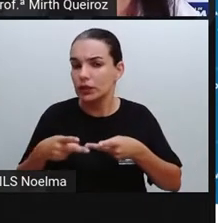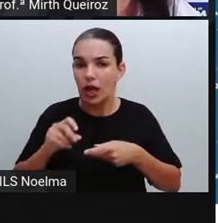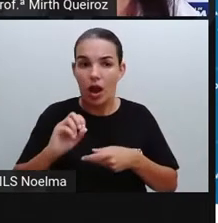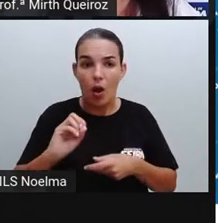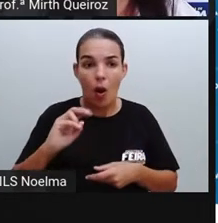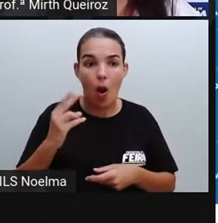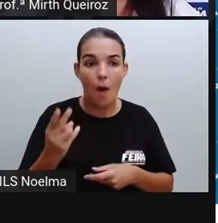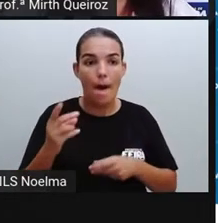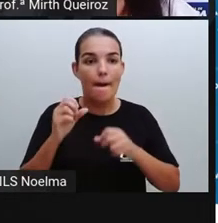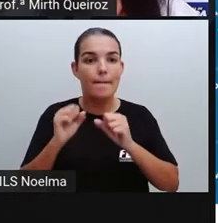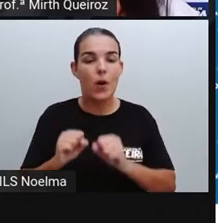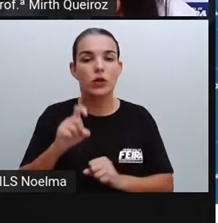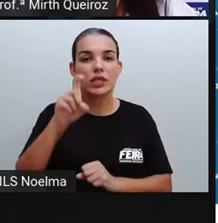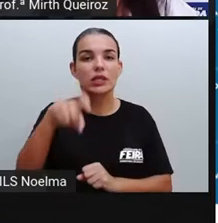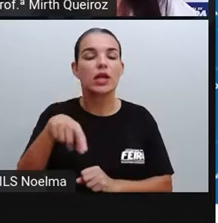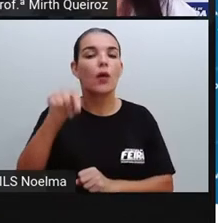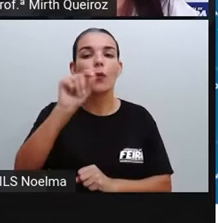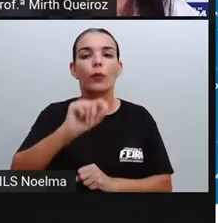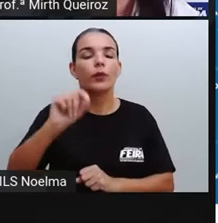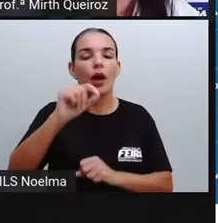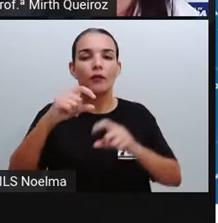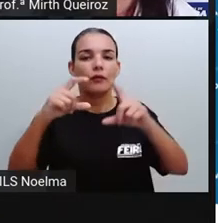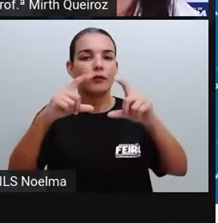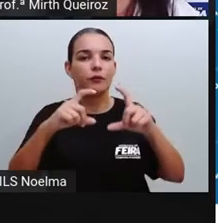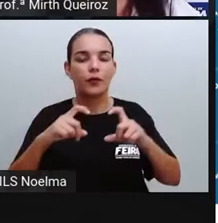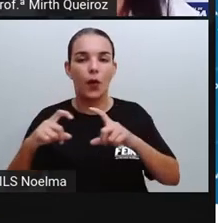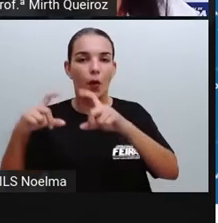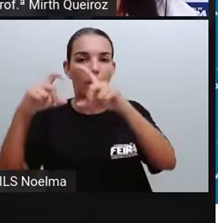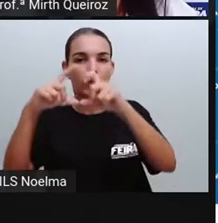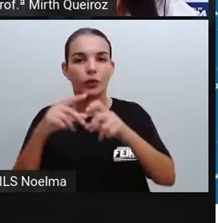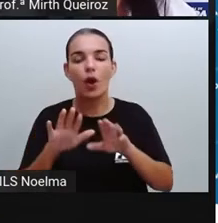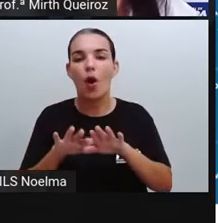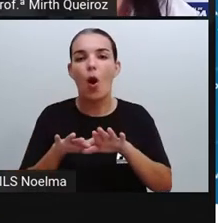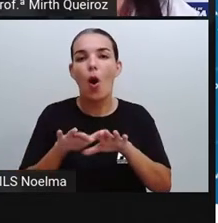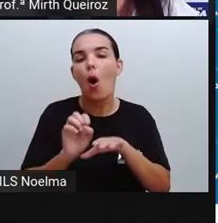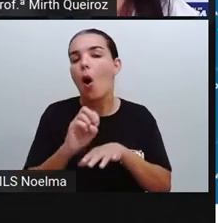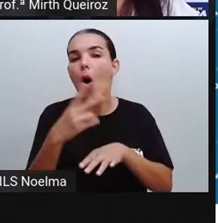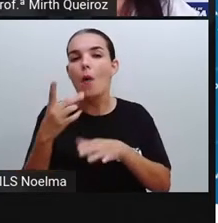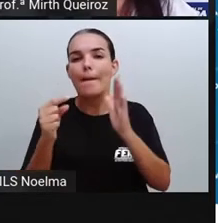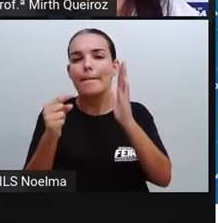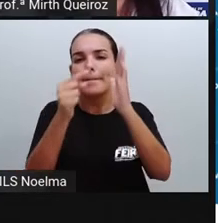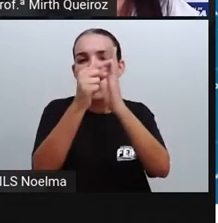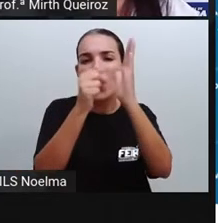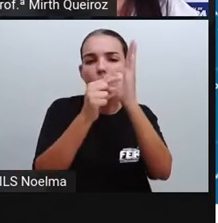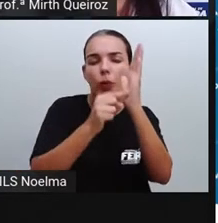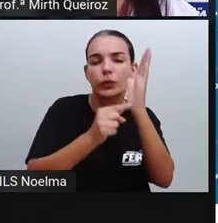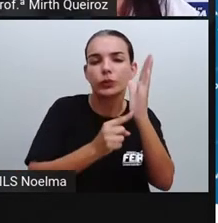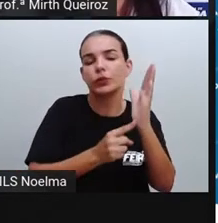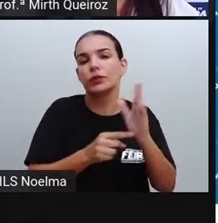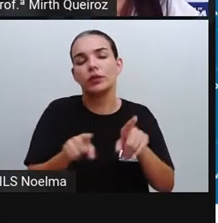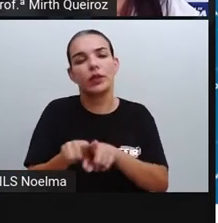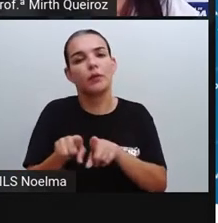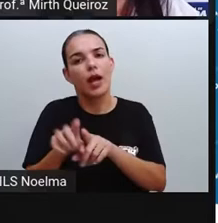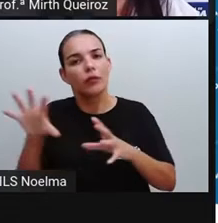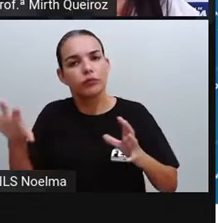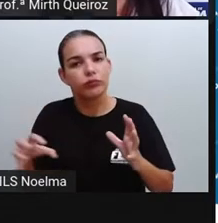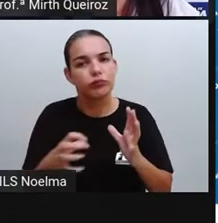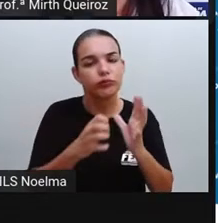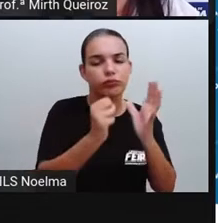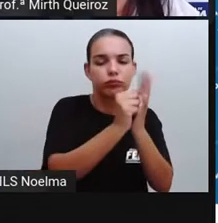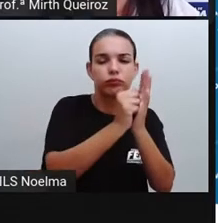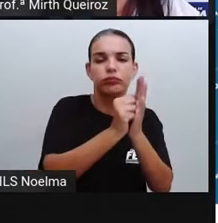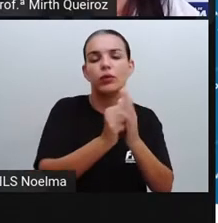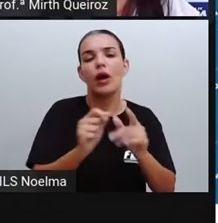através de fotos, né? Ou ícones. Tudo isso aí são elementos que fazem parte aí